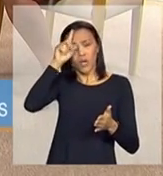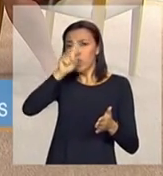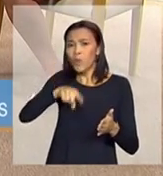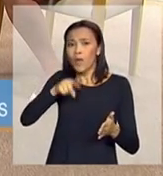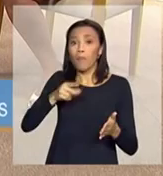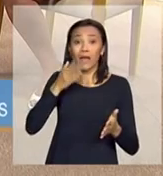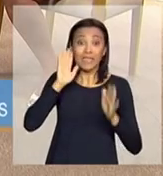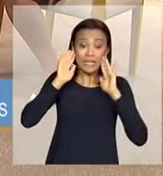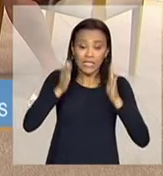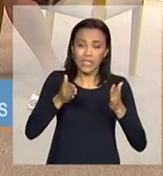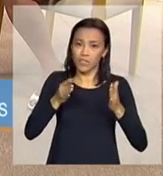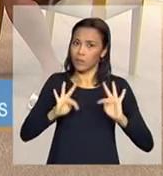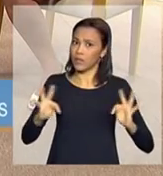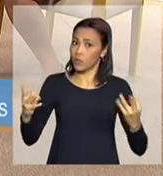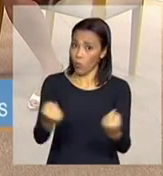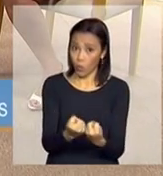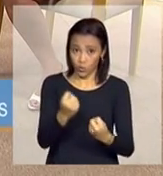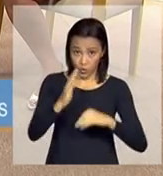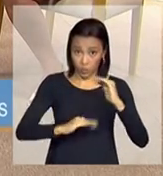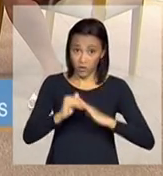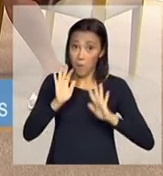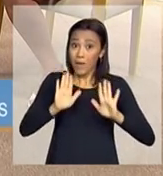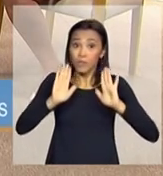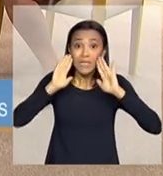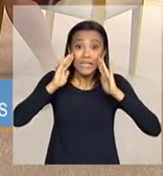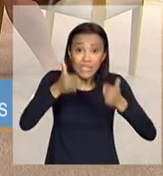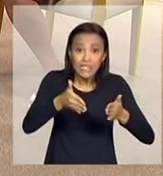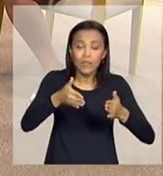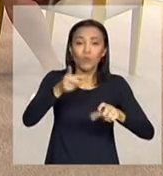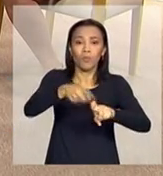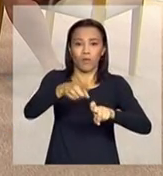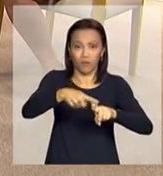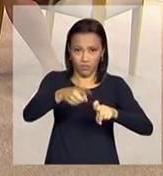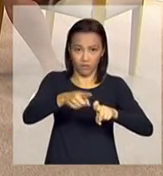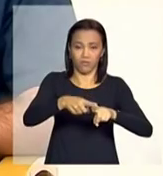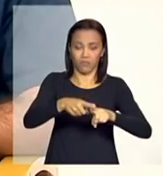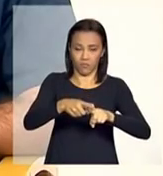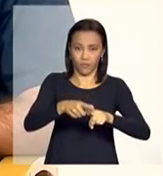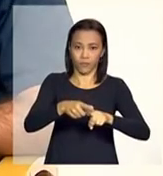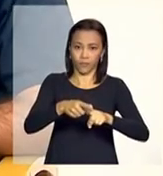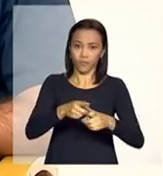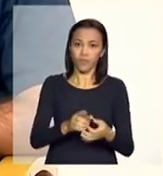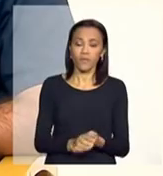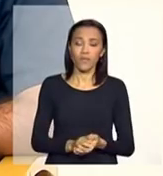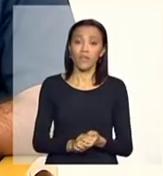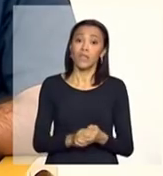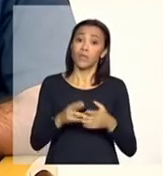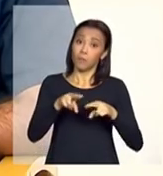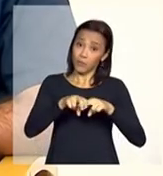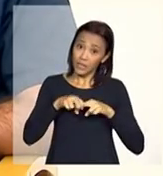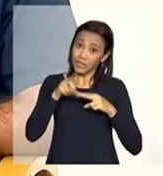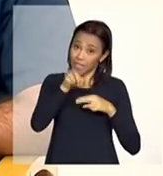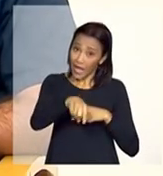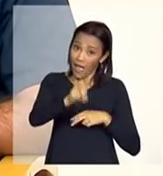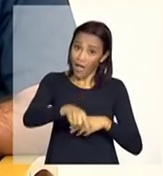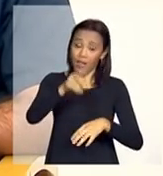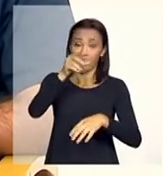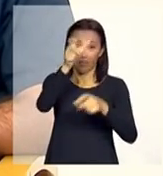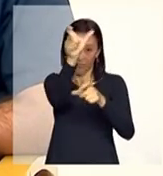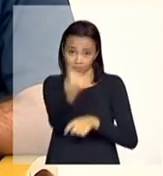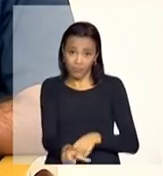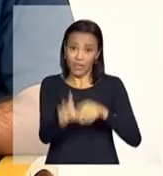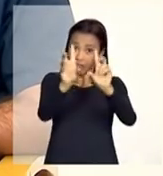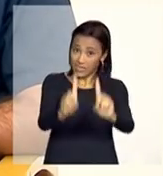de profissionais da ciência social, mas uma atenção médica, né? Precisavam de uma atenção médica. E justamente por serem consideradas doentes e por serem considerados